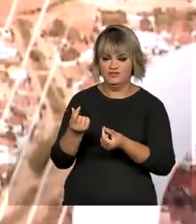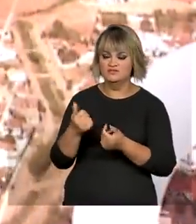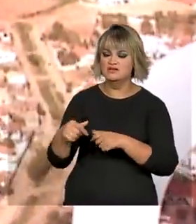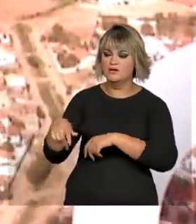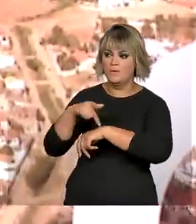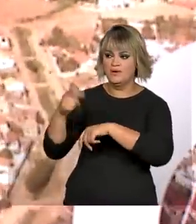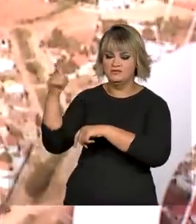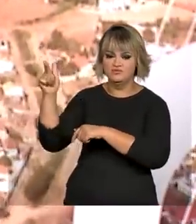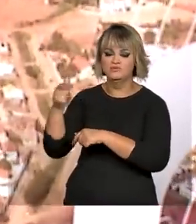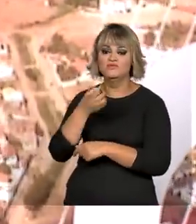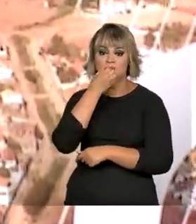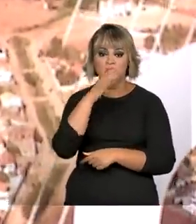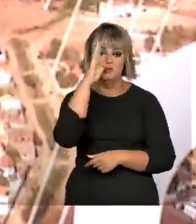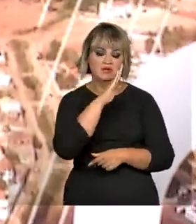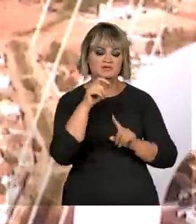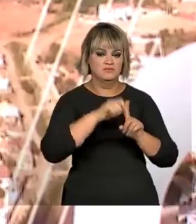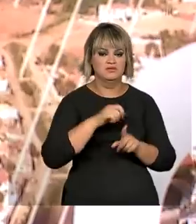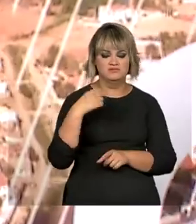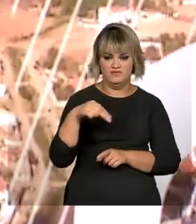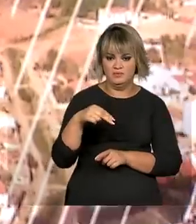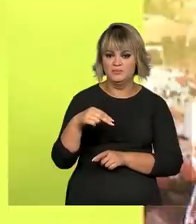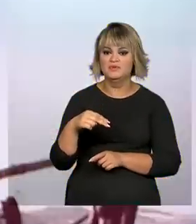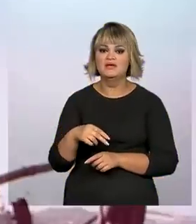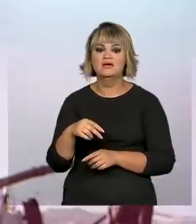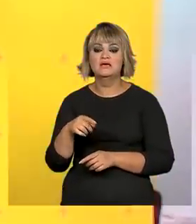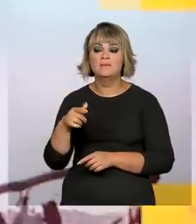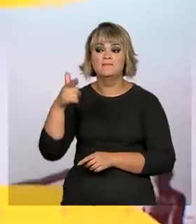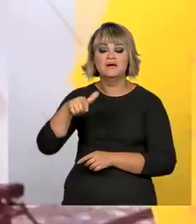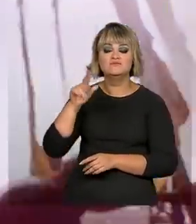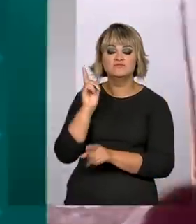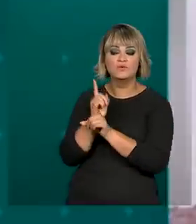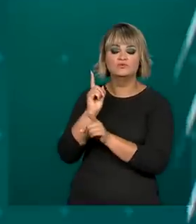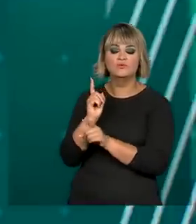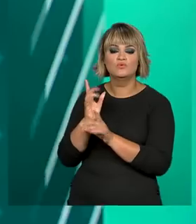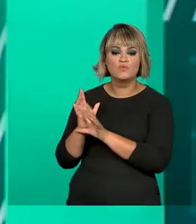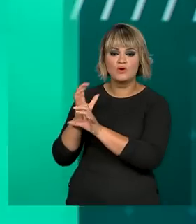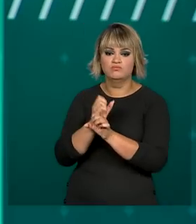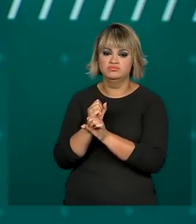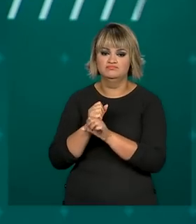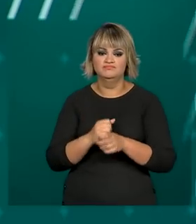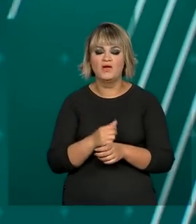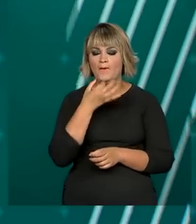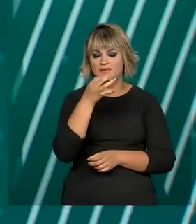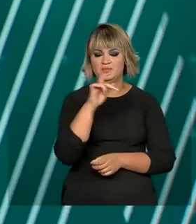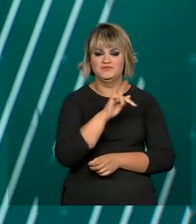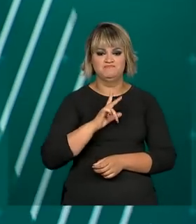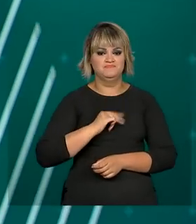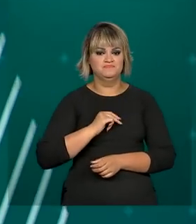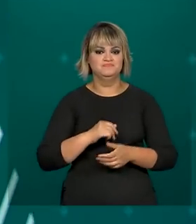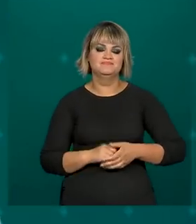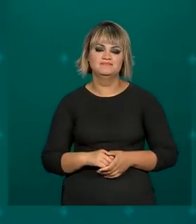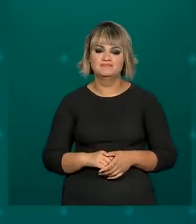positivas para o Brasil em novembro. A tendência também foi registrada no acumulado do ano. Quem comenta é